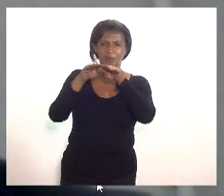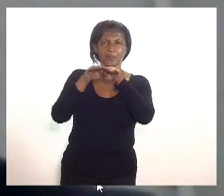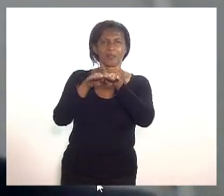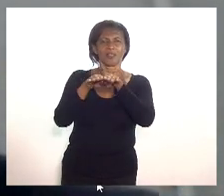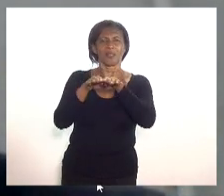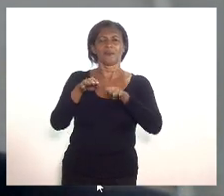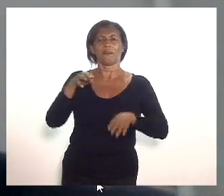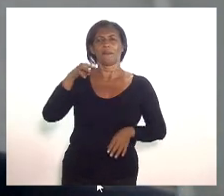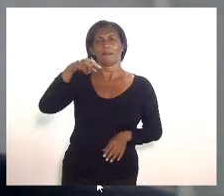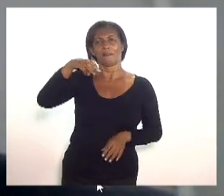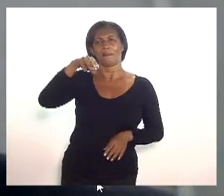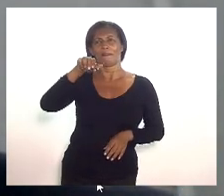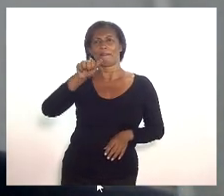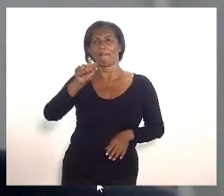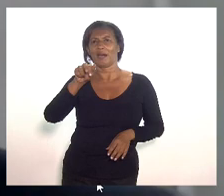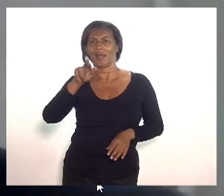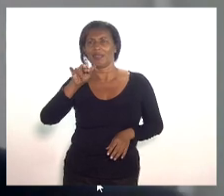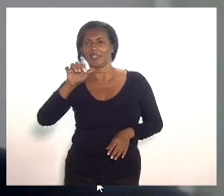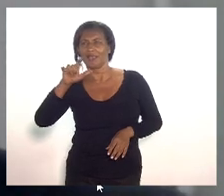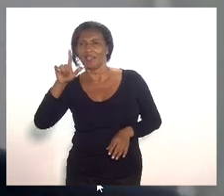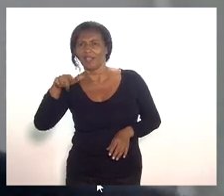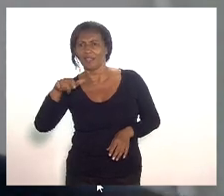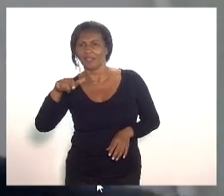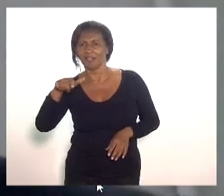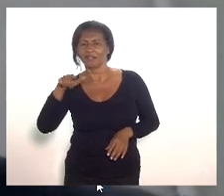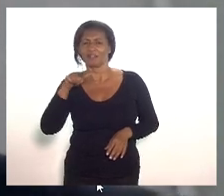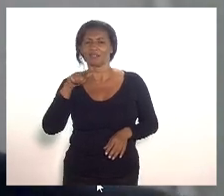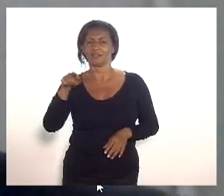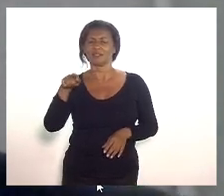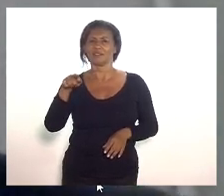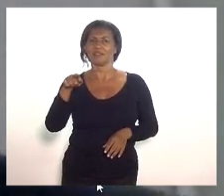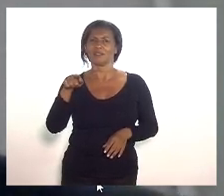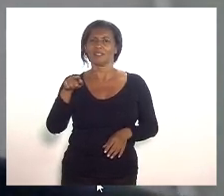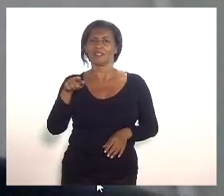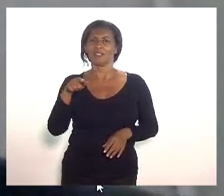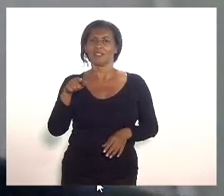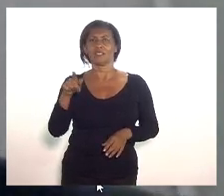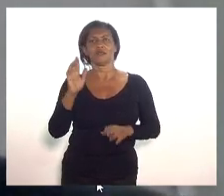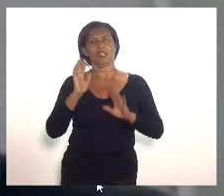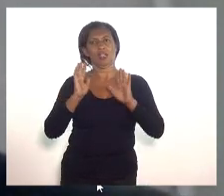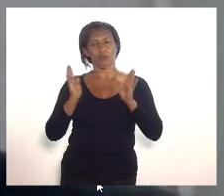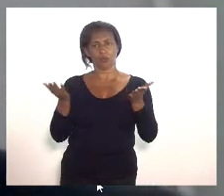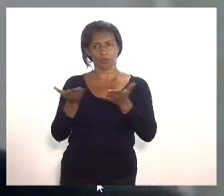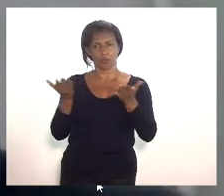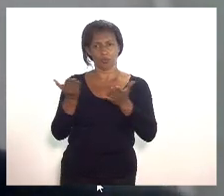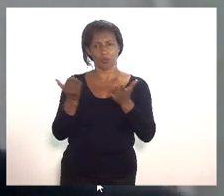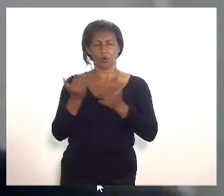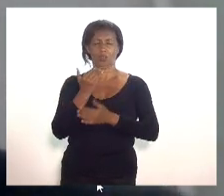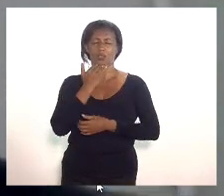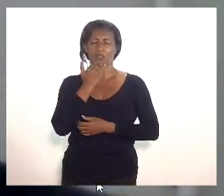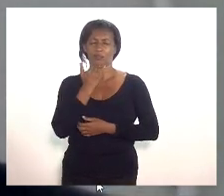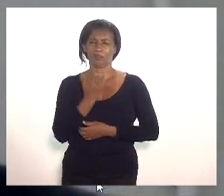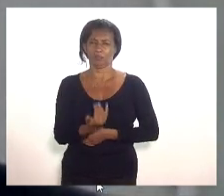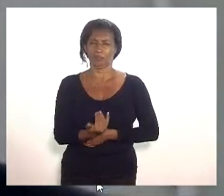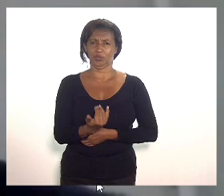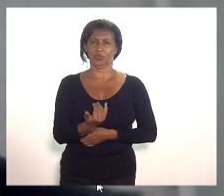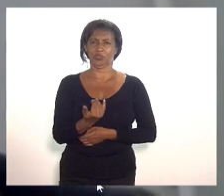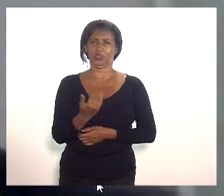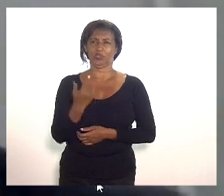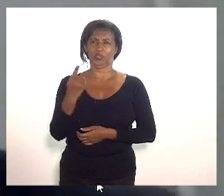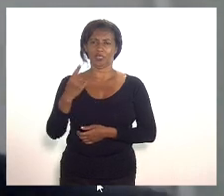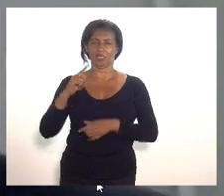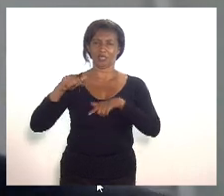as medidas que estão sendo tomadas no nosso município e eu queria registrar especificamente